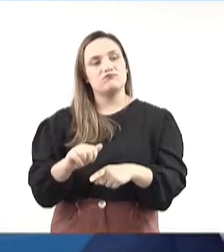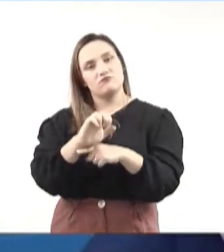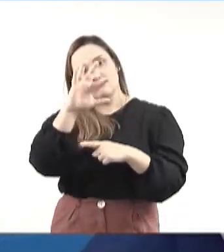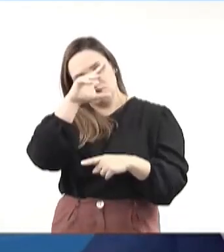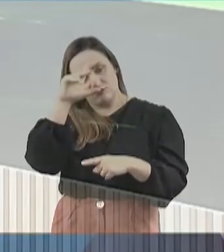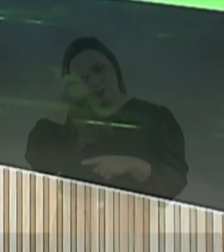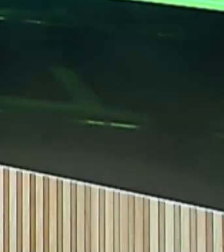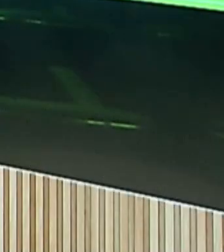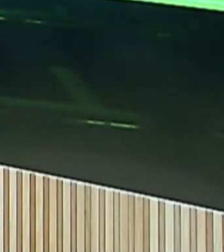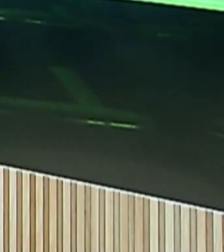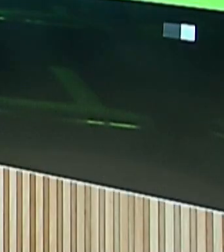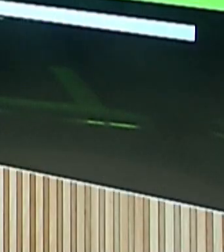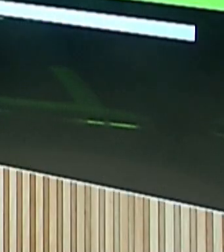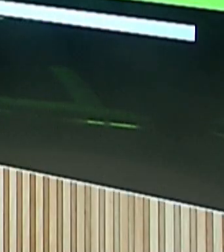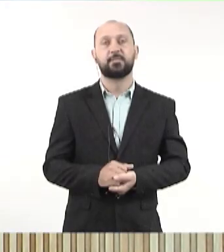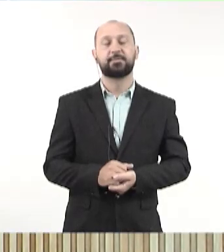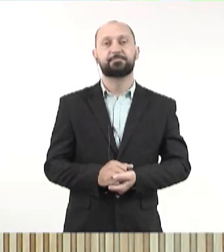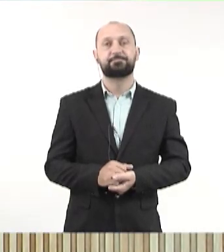Mato Grosso do Sul.